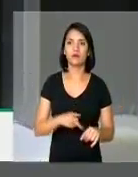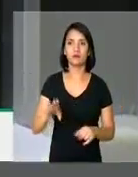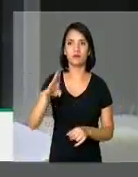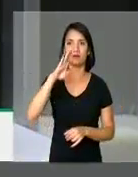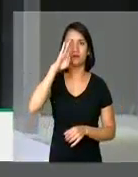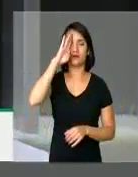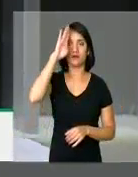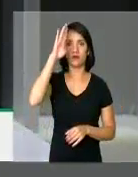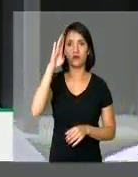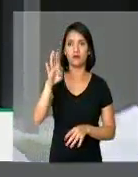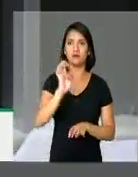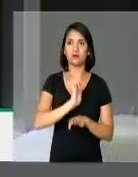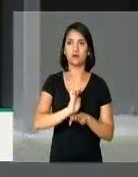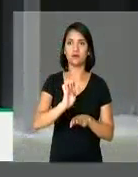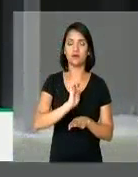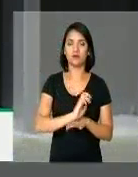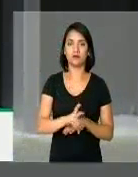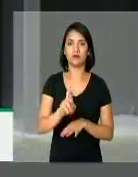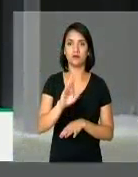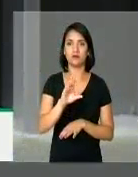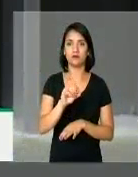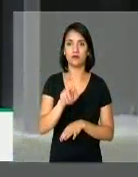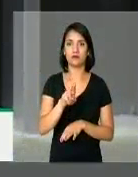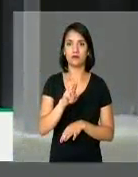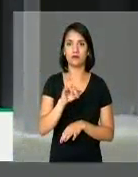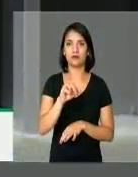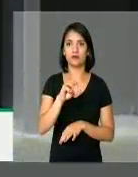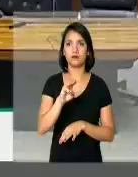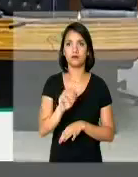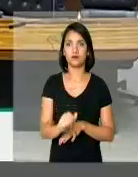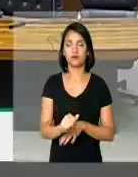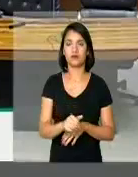defensores do Estado de Roraima. Muito obrigada. Muito bem, deputada.